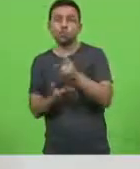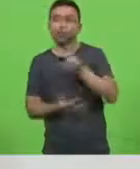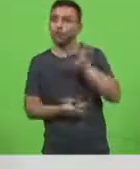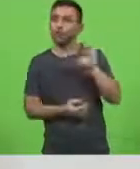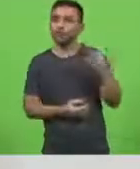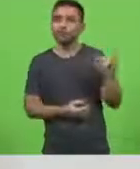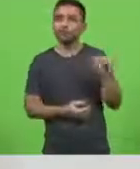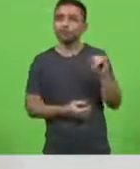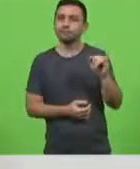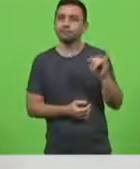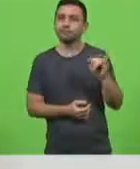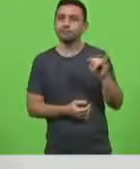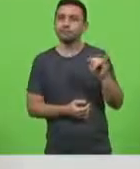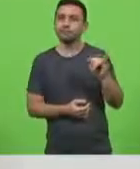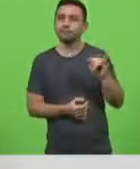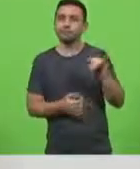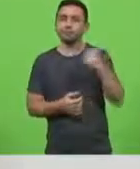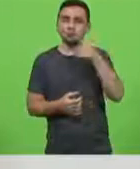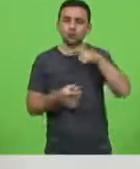de uti